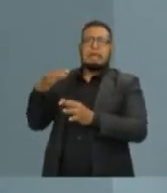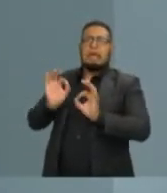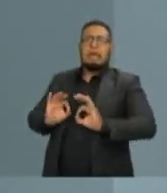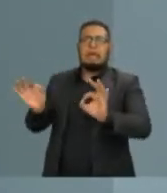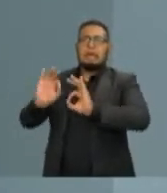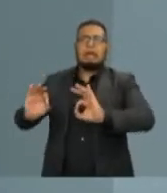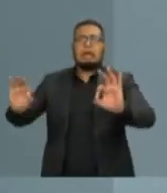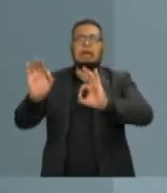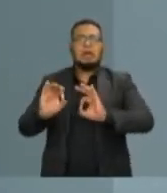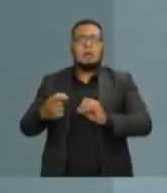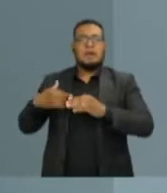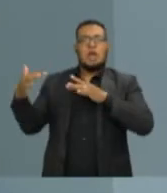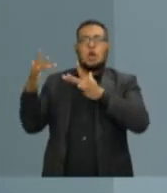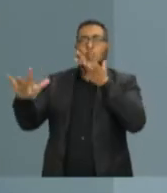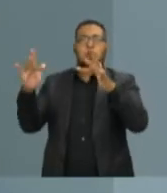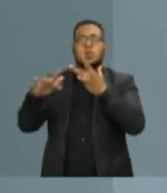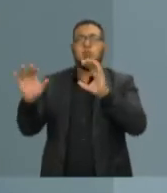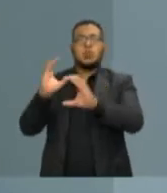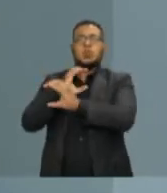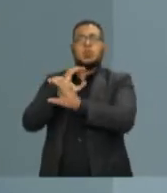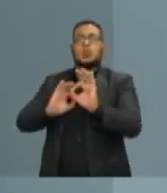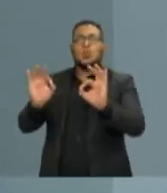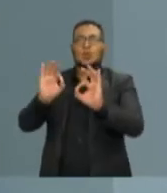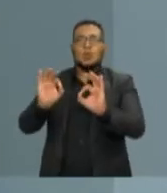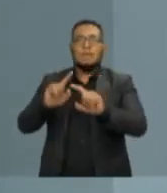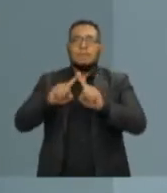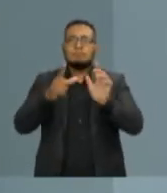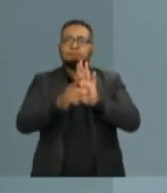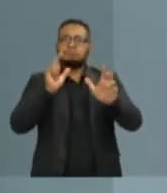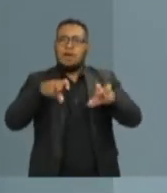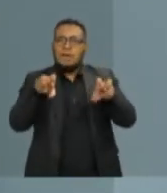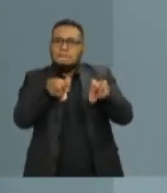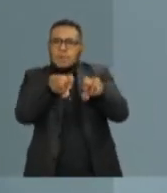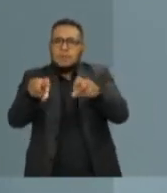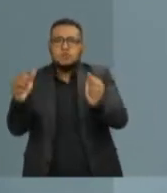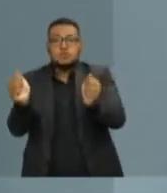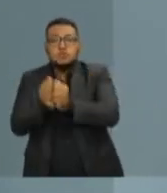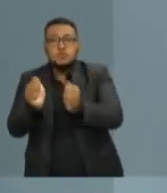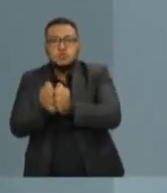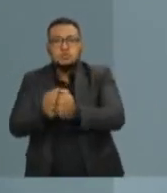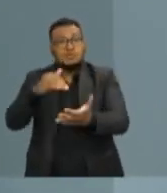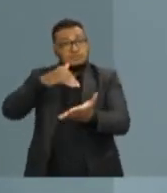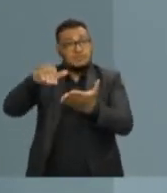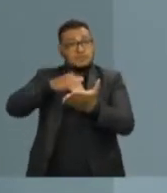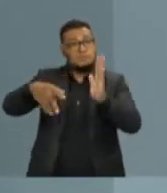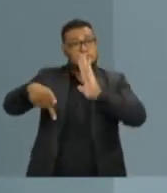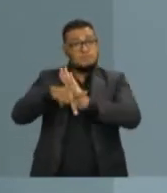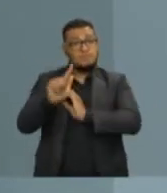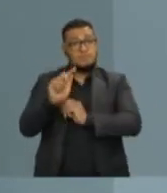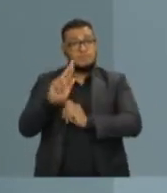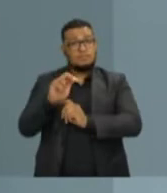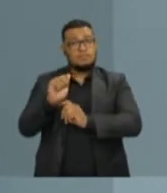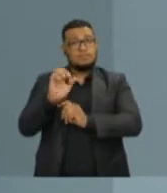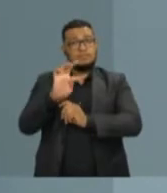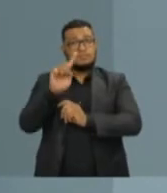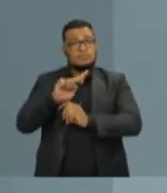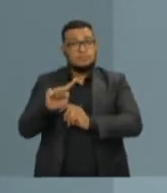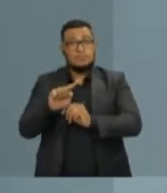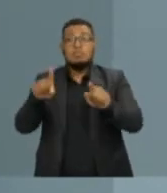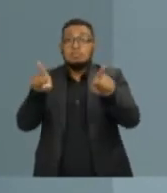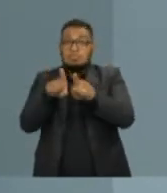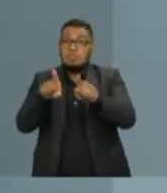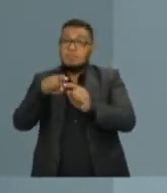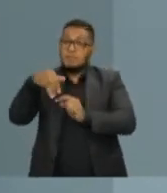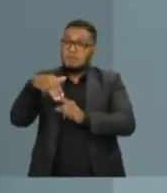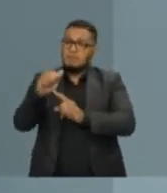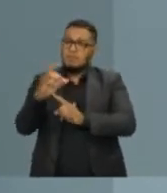critica os seus amigos, esteve com eles na mesma diretora. Ele era secretário de Grátis em Madureira. Isso está na história do